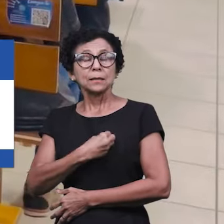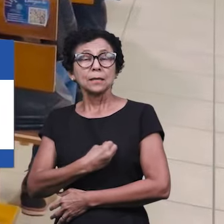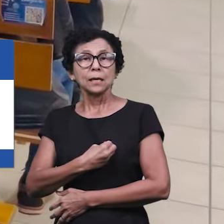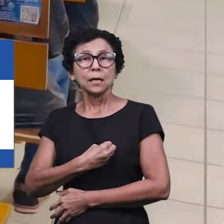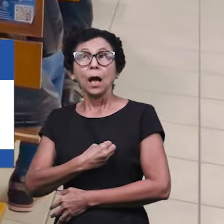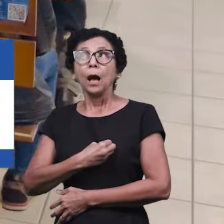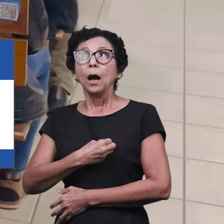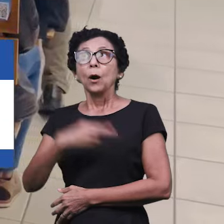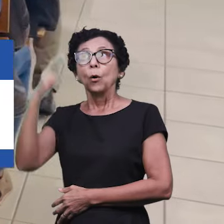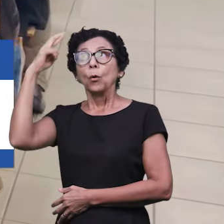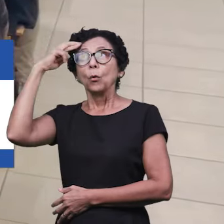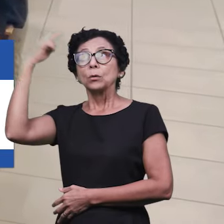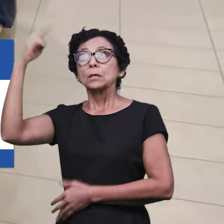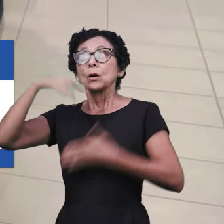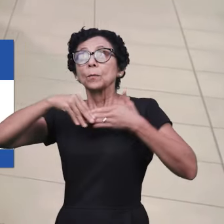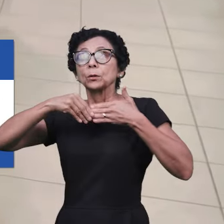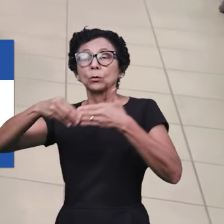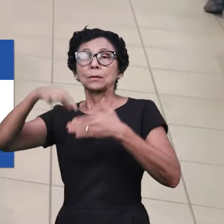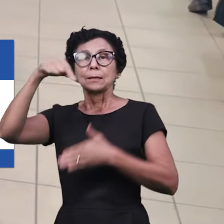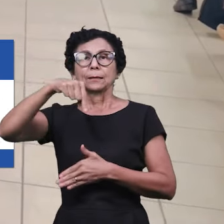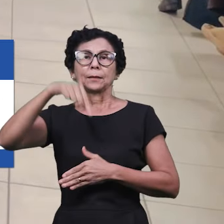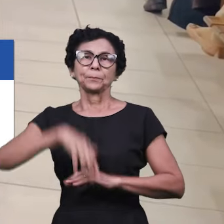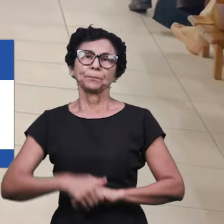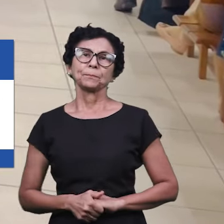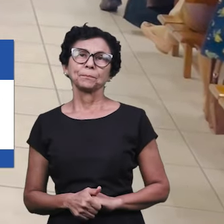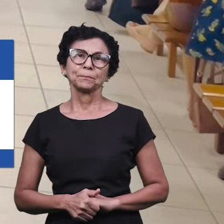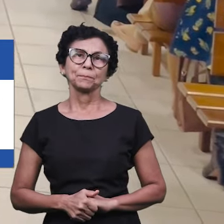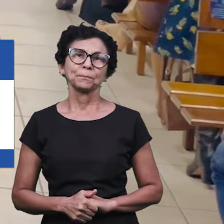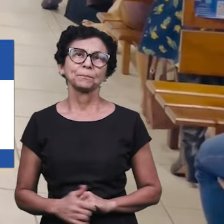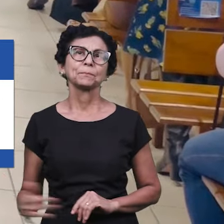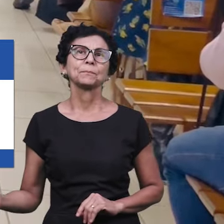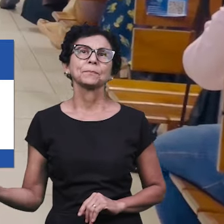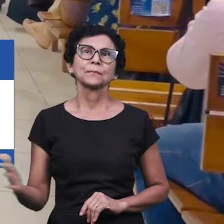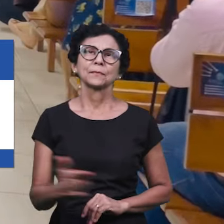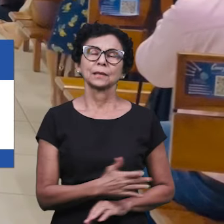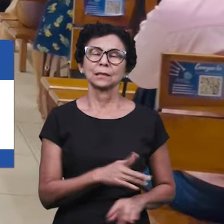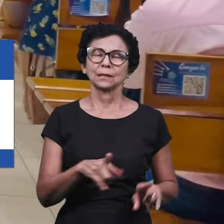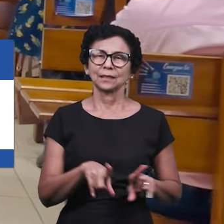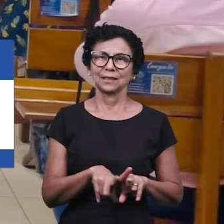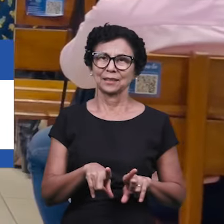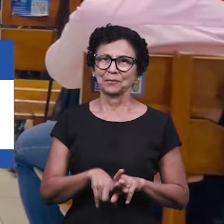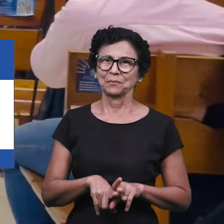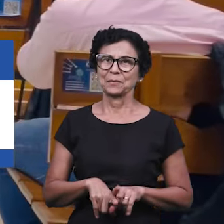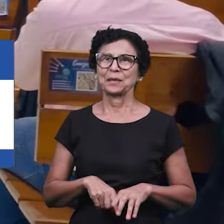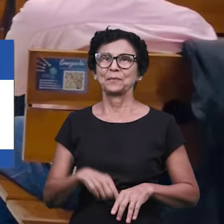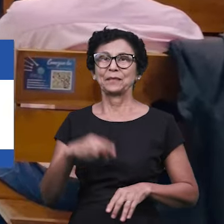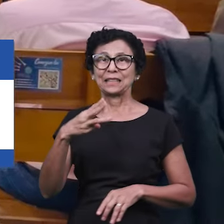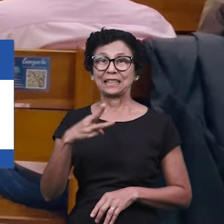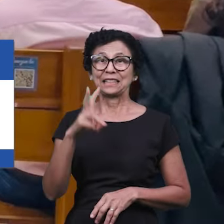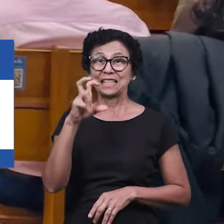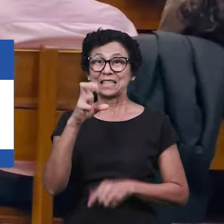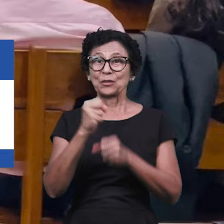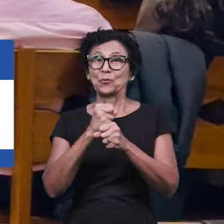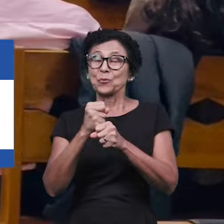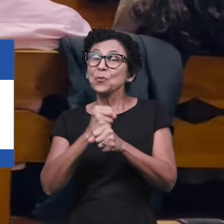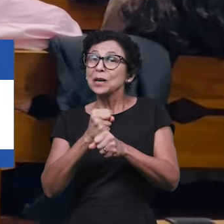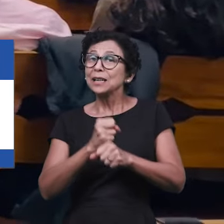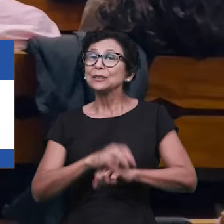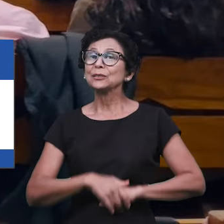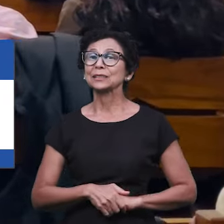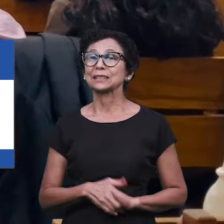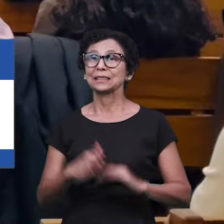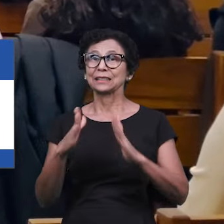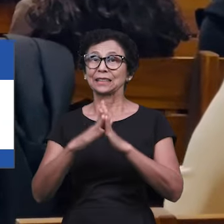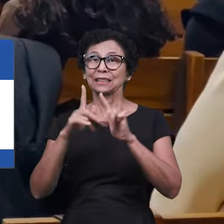Outro momento de grande alegria foi o culto de glorificação a Deus pelos 35 anos da primeira igreja na Argentina, a